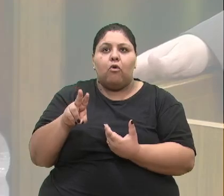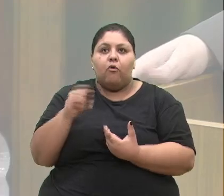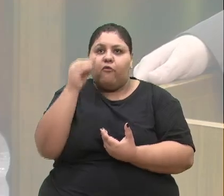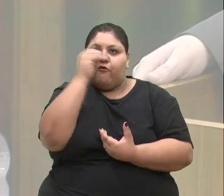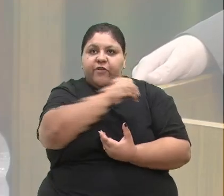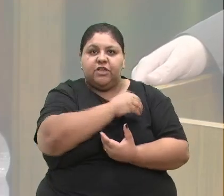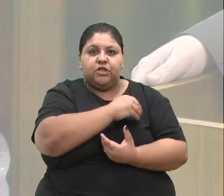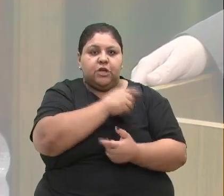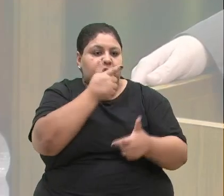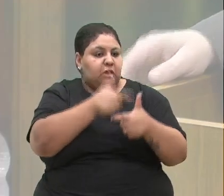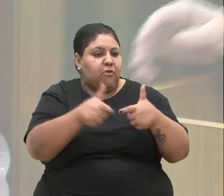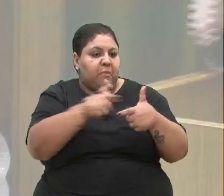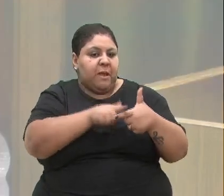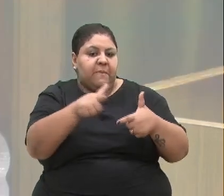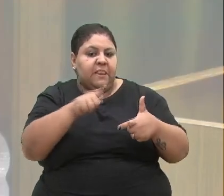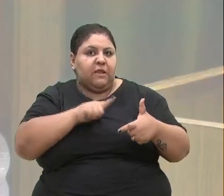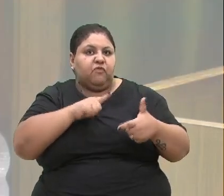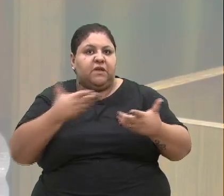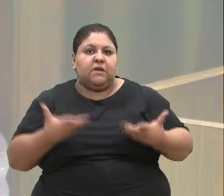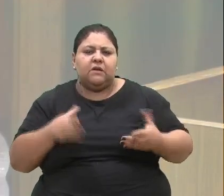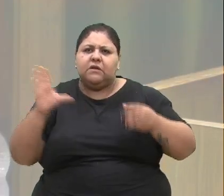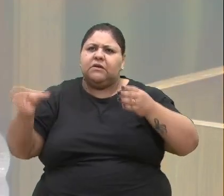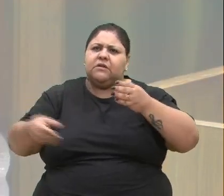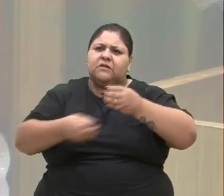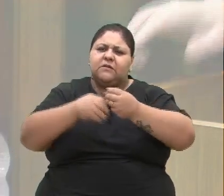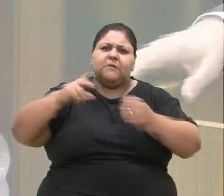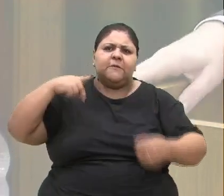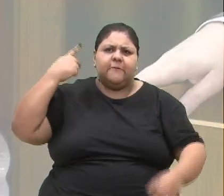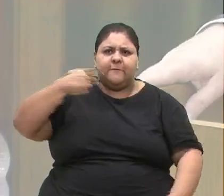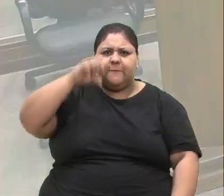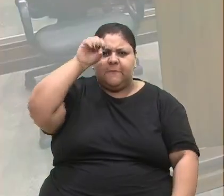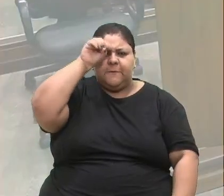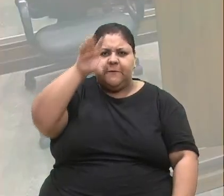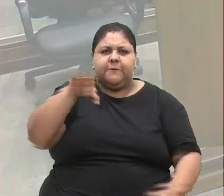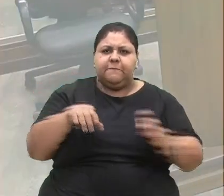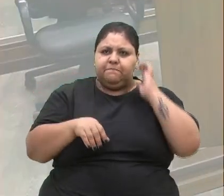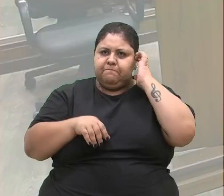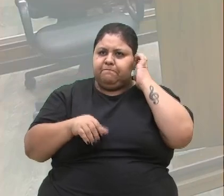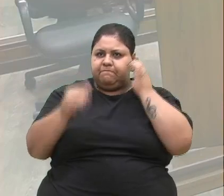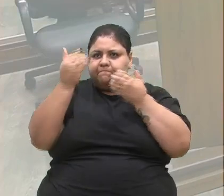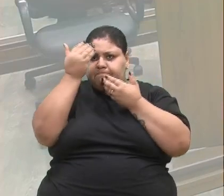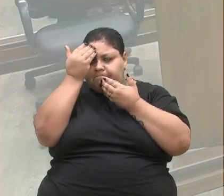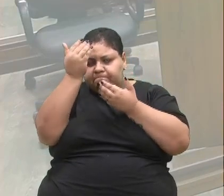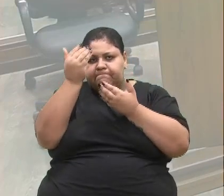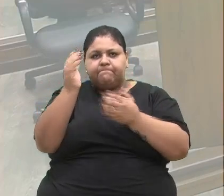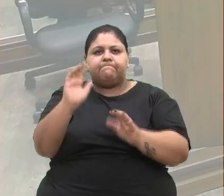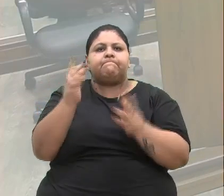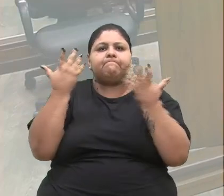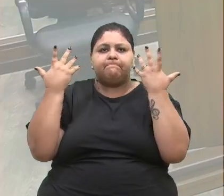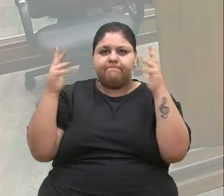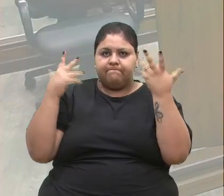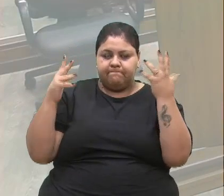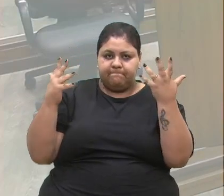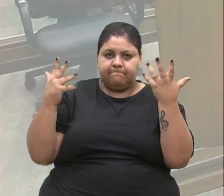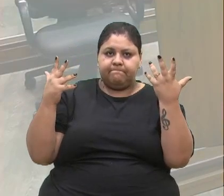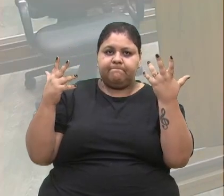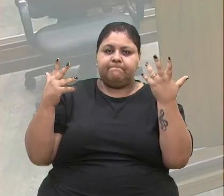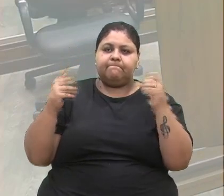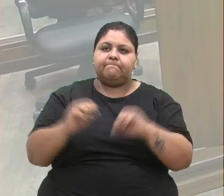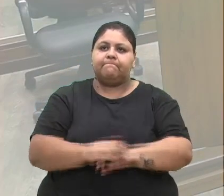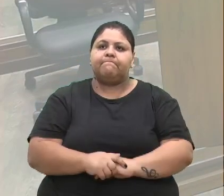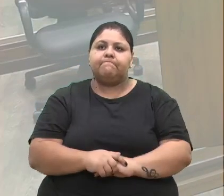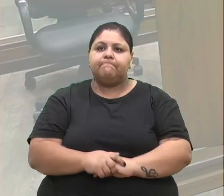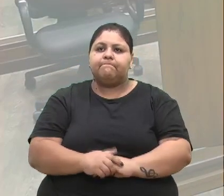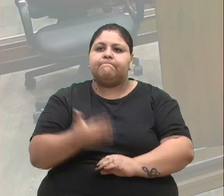Não exista. Uma parte foi o vereador Fiusa. Obrigado, vereador Zanquin. Parabéns pelo seu